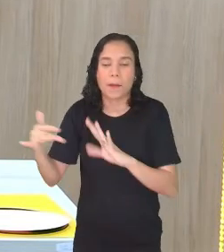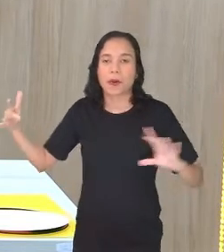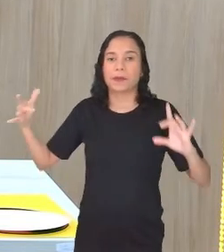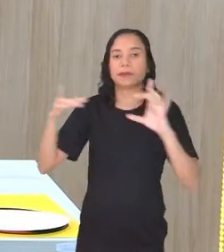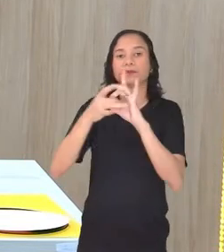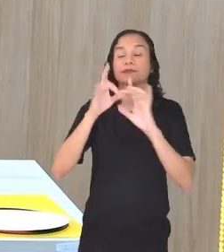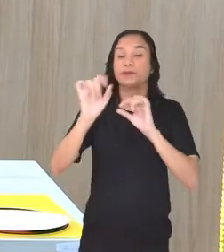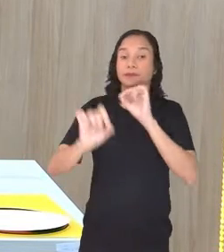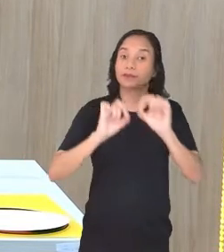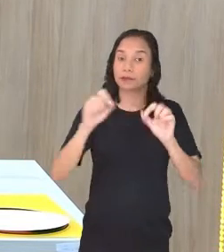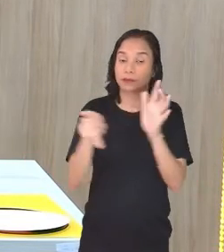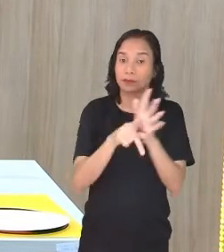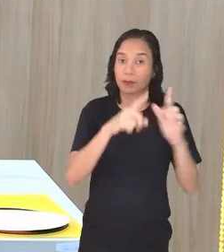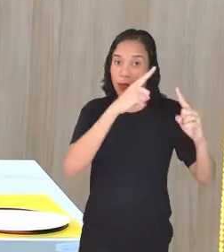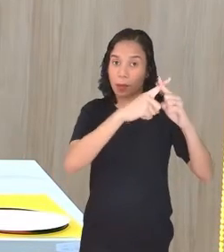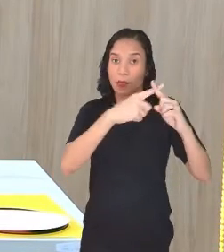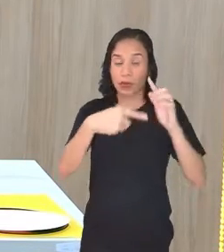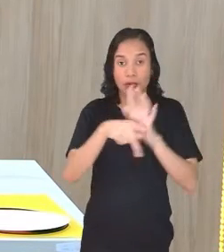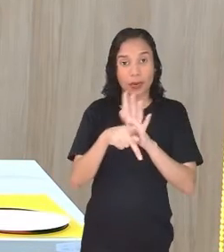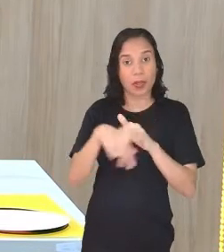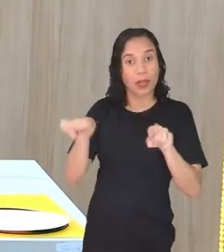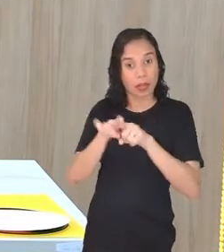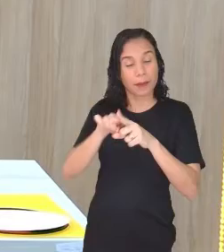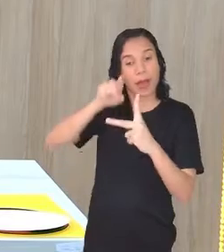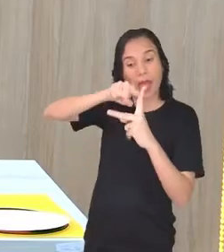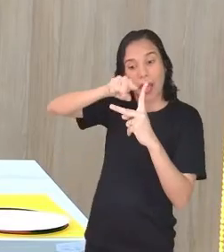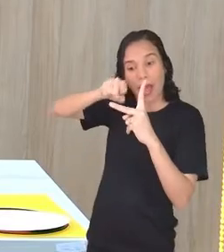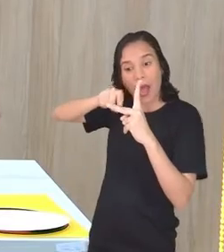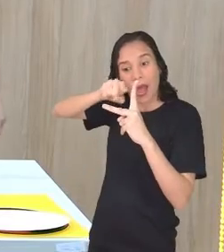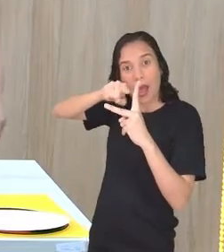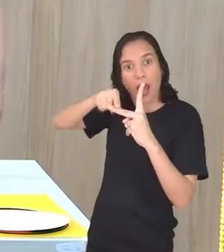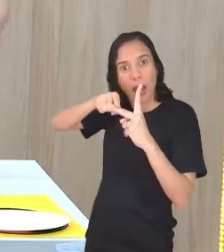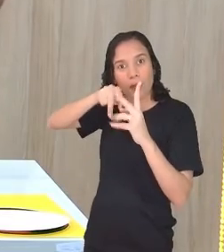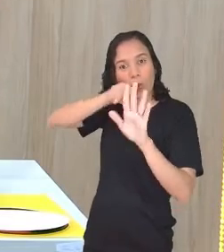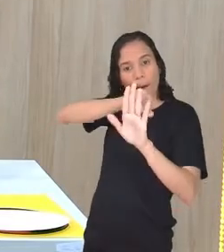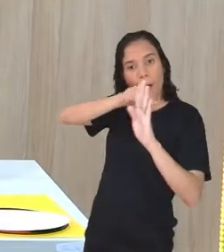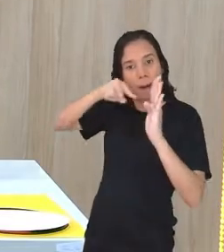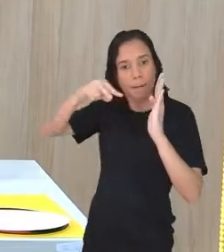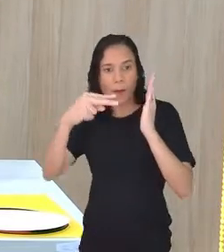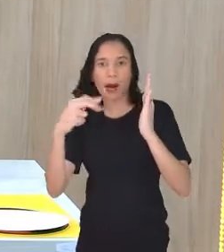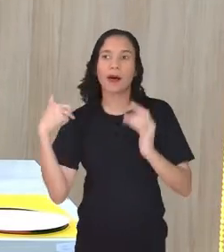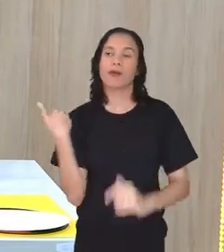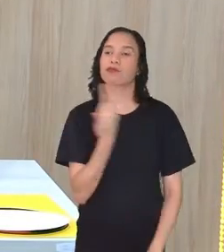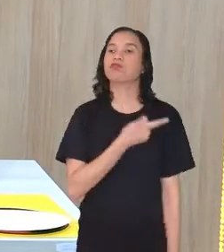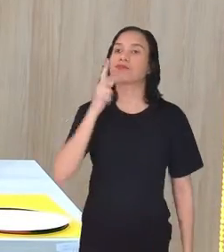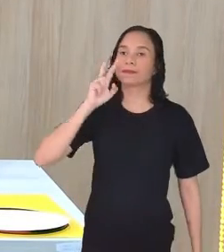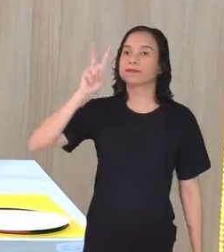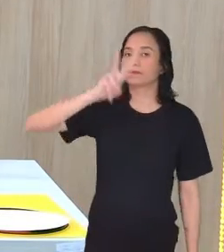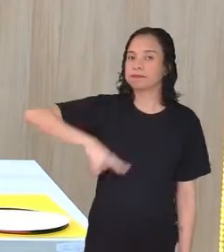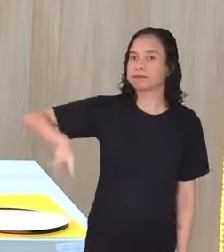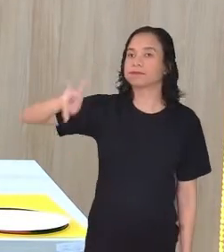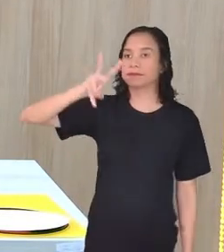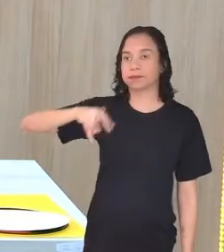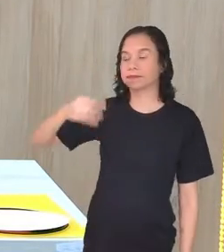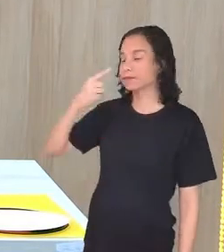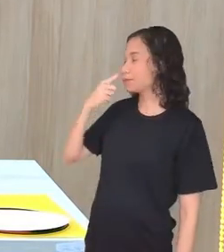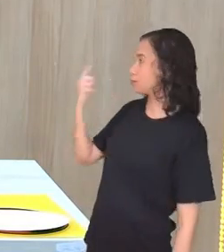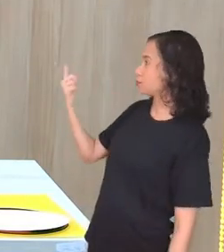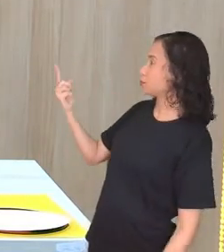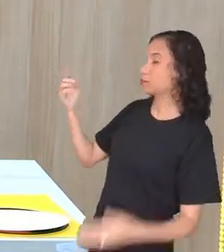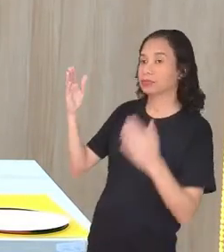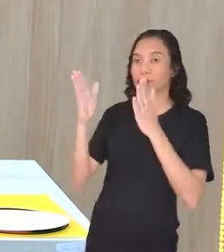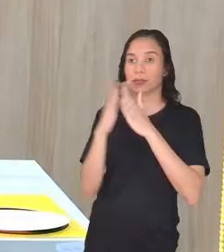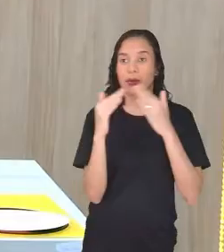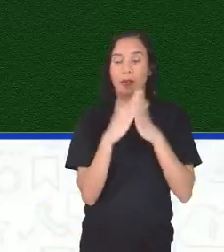só. Multiplicação, polígono, ângulos, lados. A gente viu. Eu pedi para